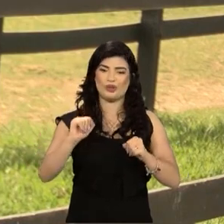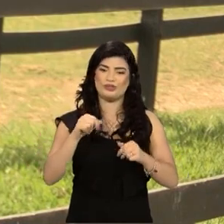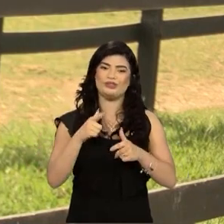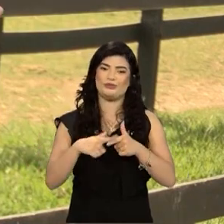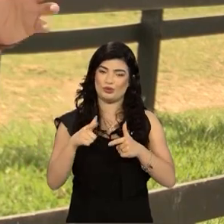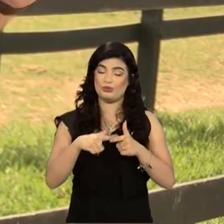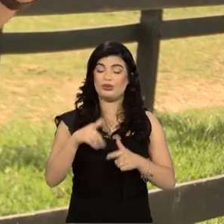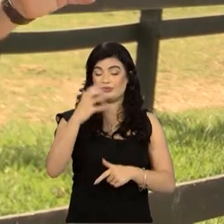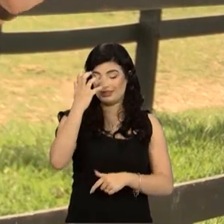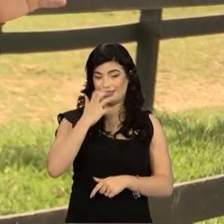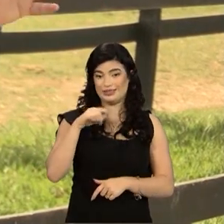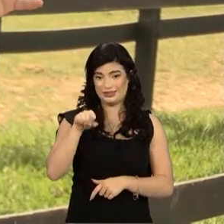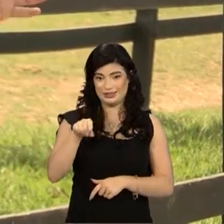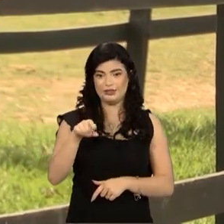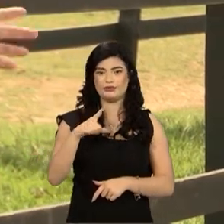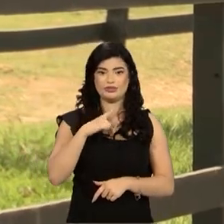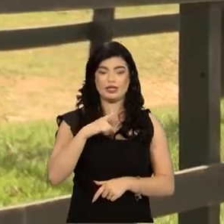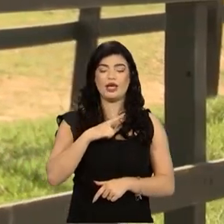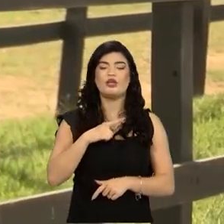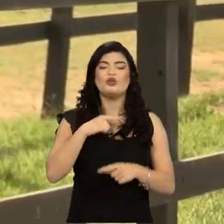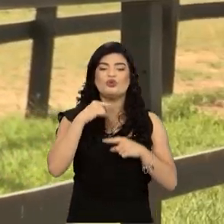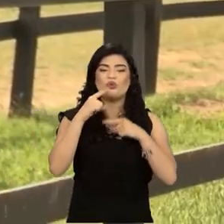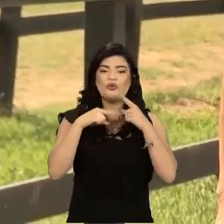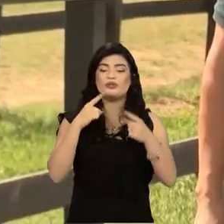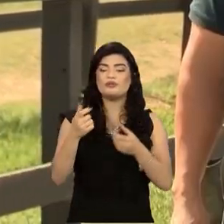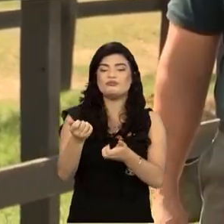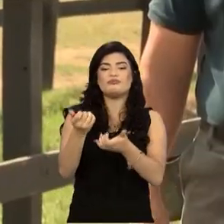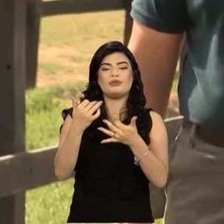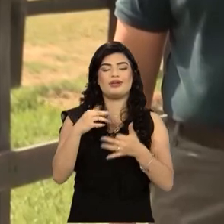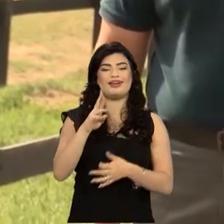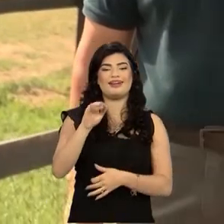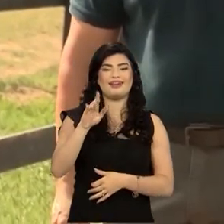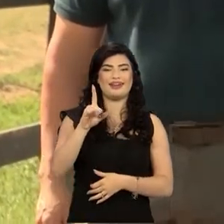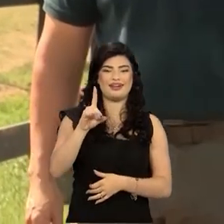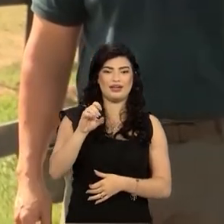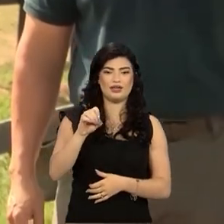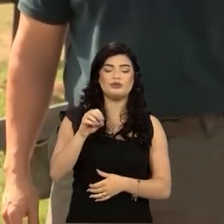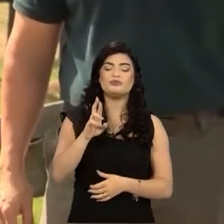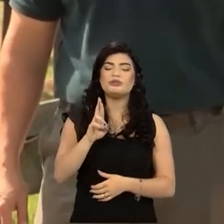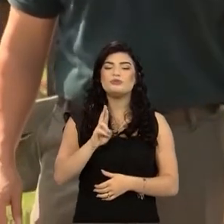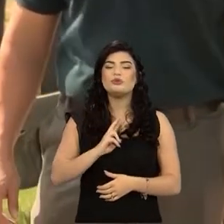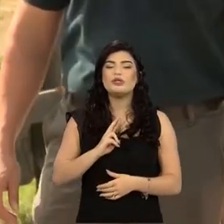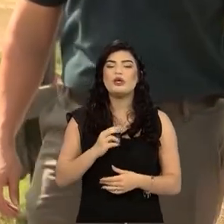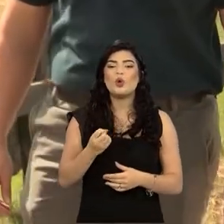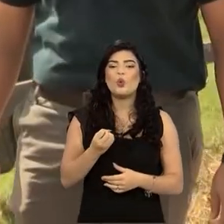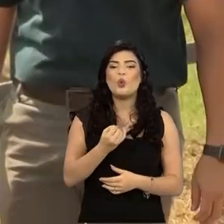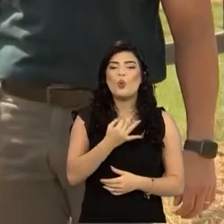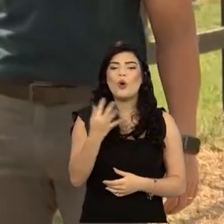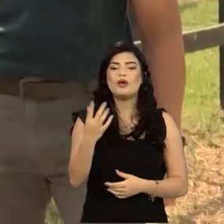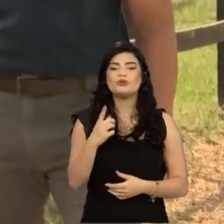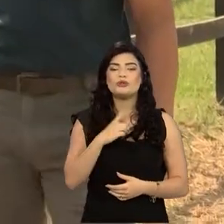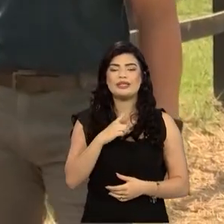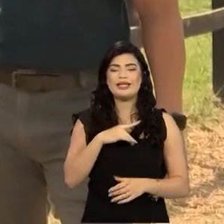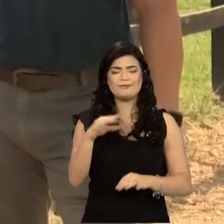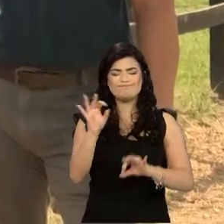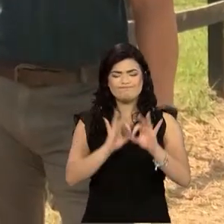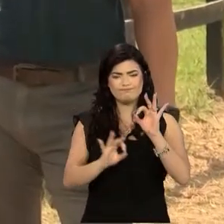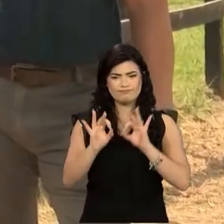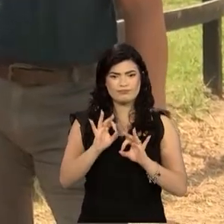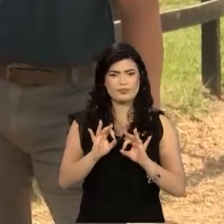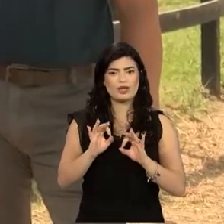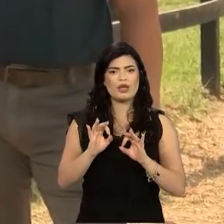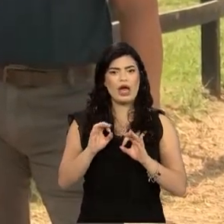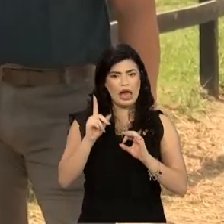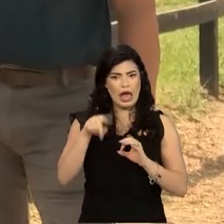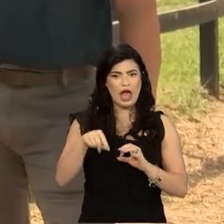um problema sério. E a gente trouxe essa dúvida para o Ricardo responder para a gente. Ricardo, essa quantidade de mosca, ela tem a ver com o